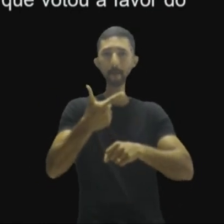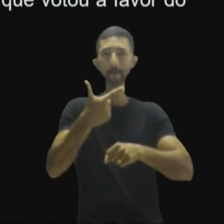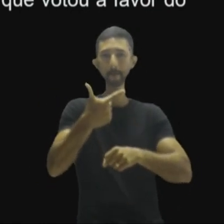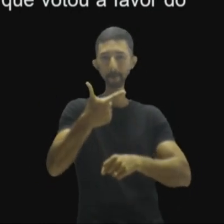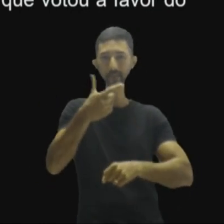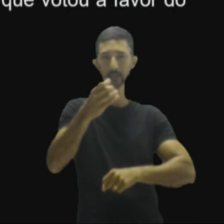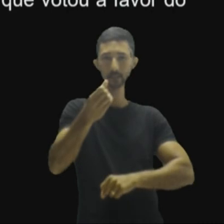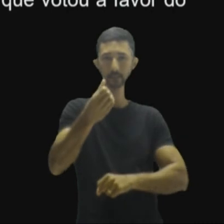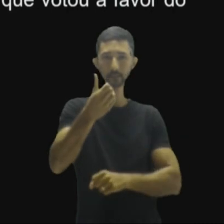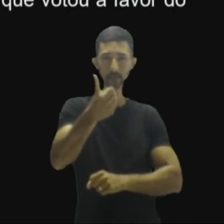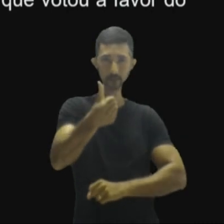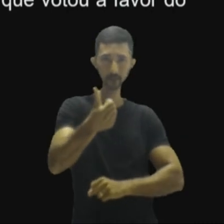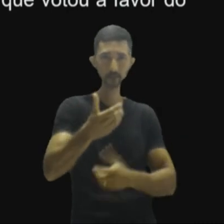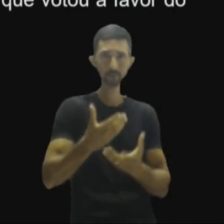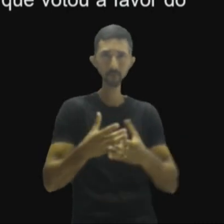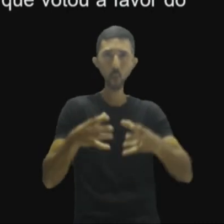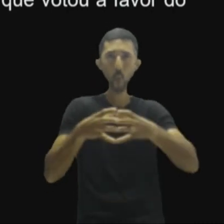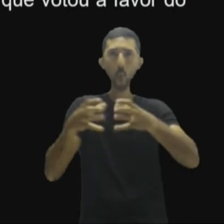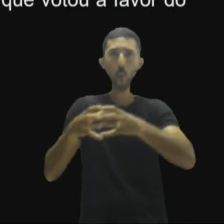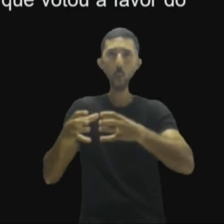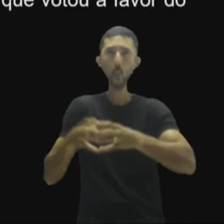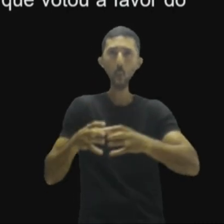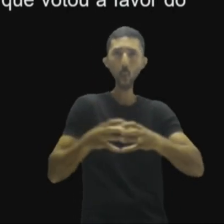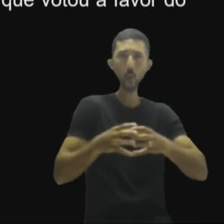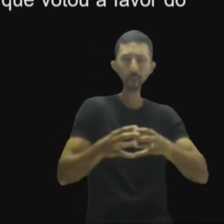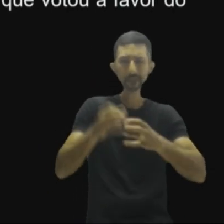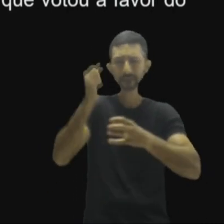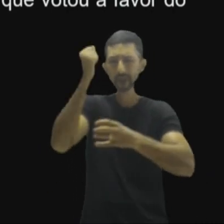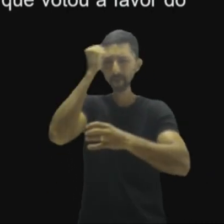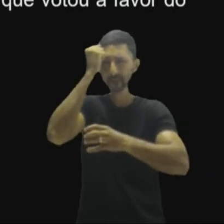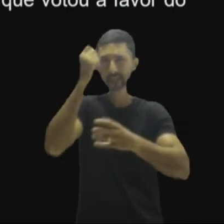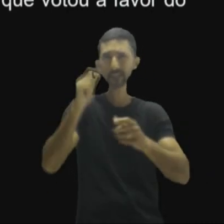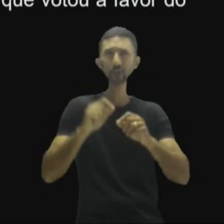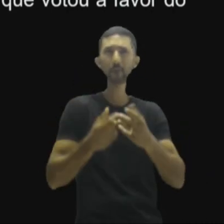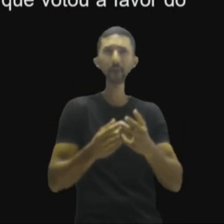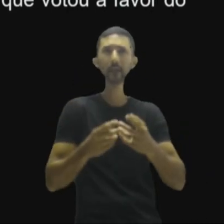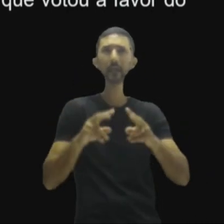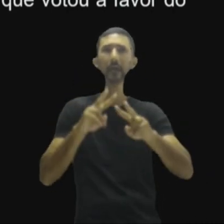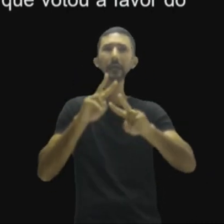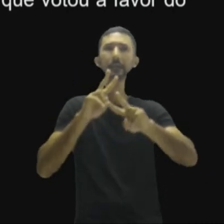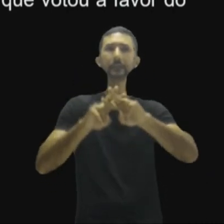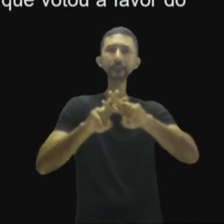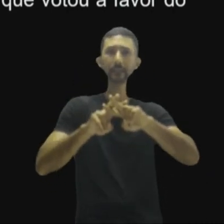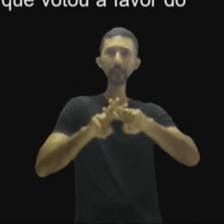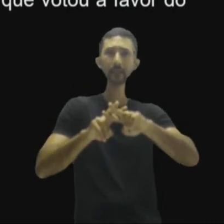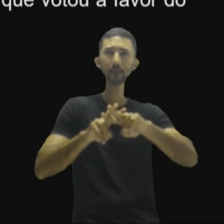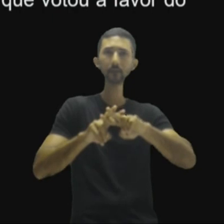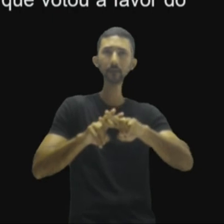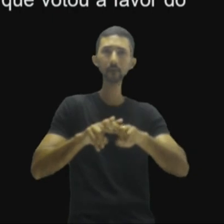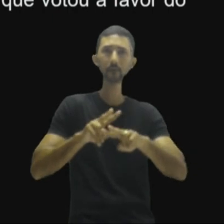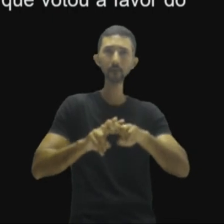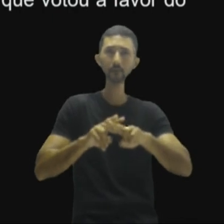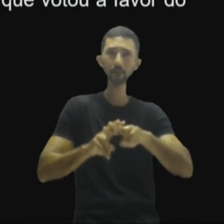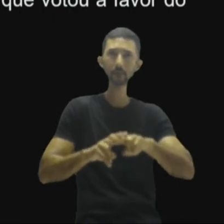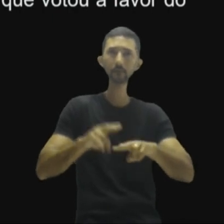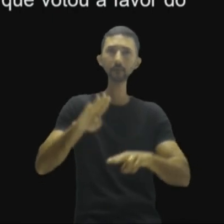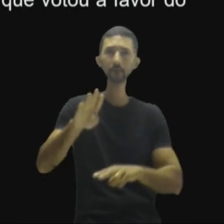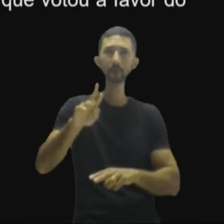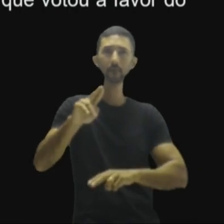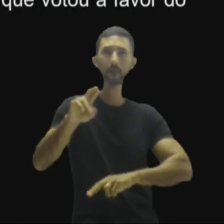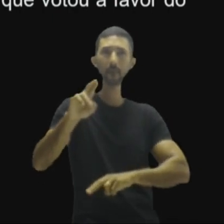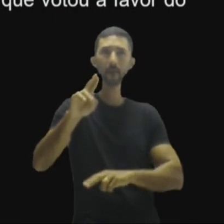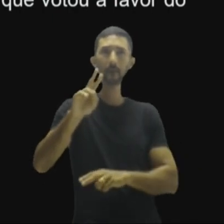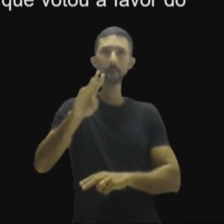Dry faz parte de um grupo de arrependidos identificados pela hashtag Breget, combinação de Brexit